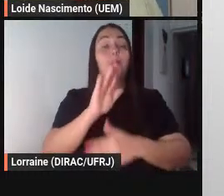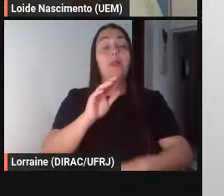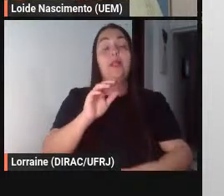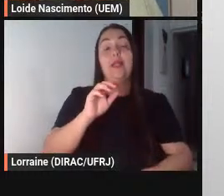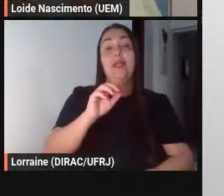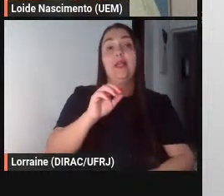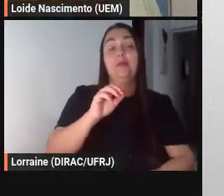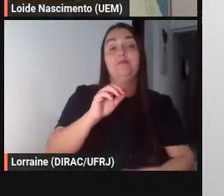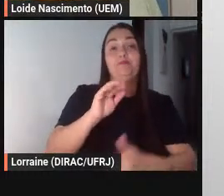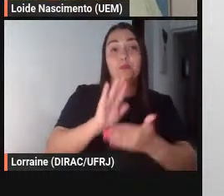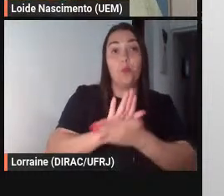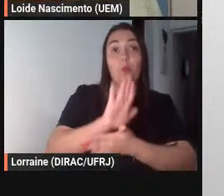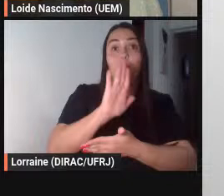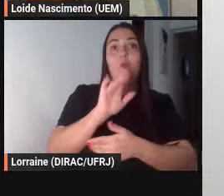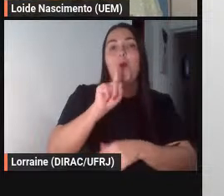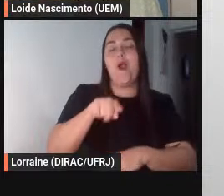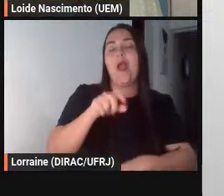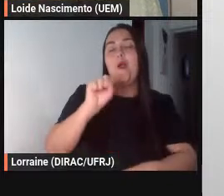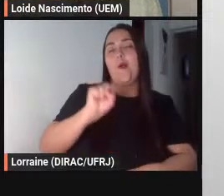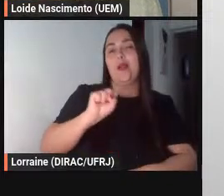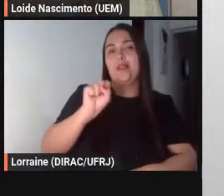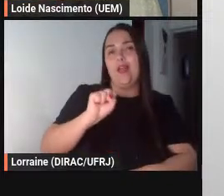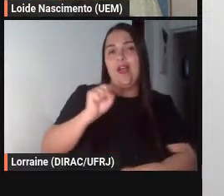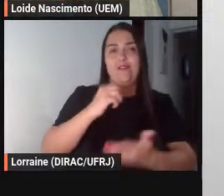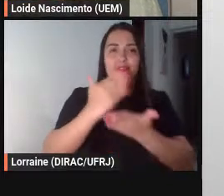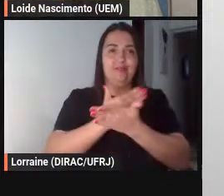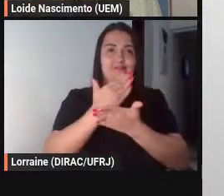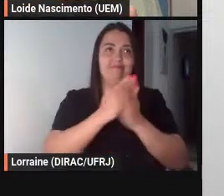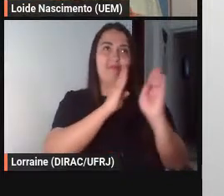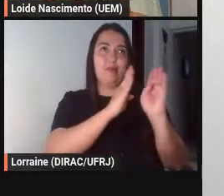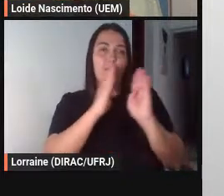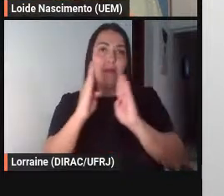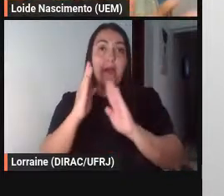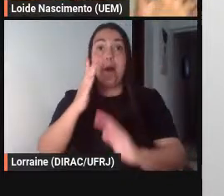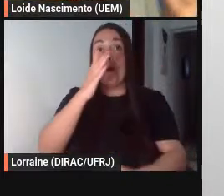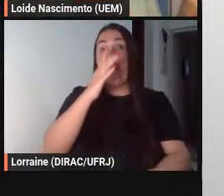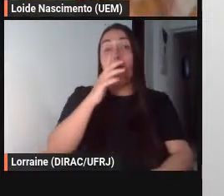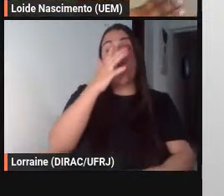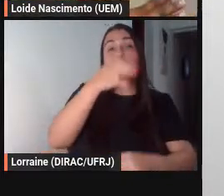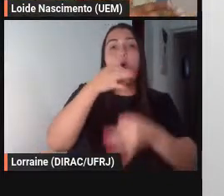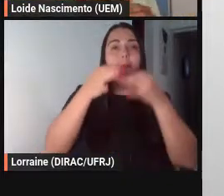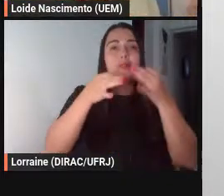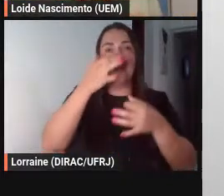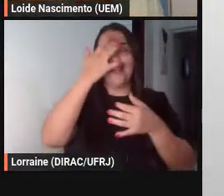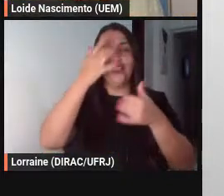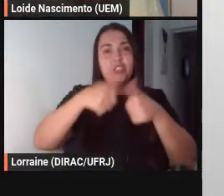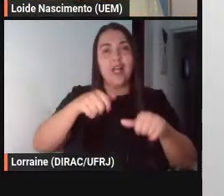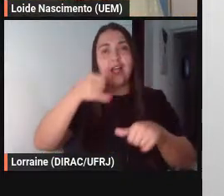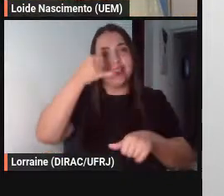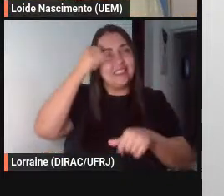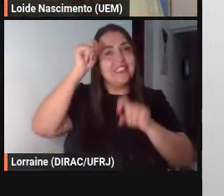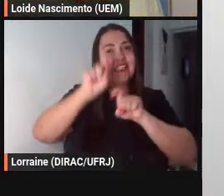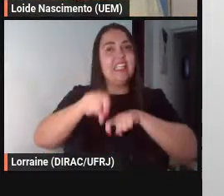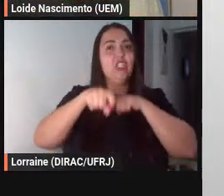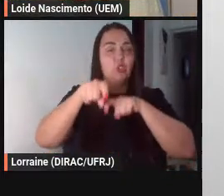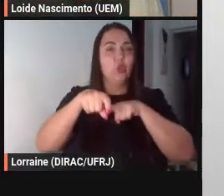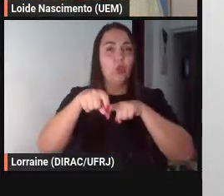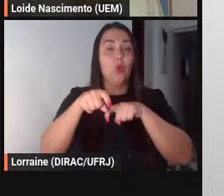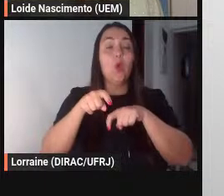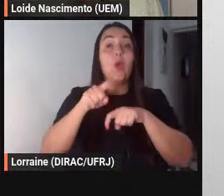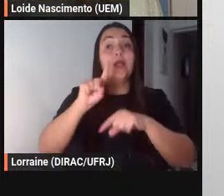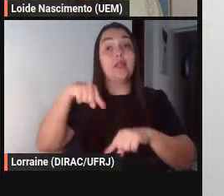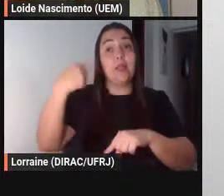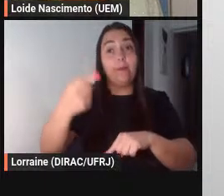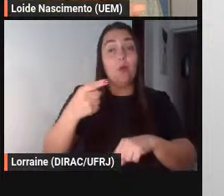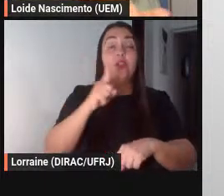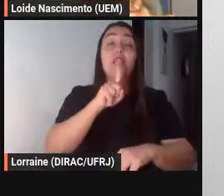ele acrescenta o comentário das personagens do sítio que vem pós fábula a fábula é contada por